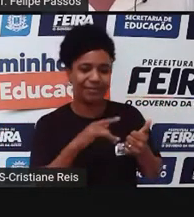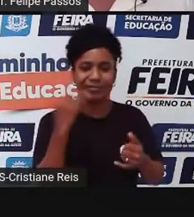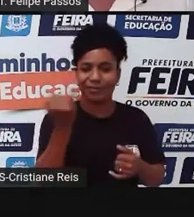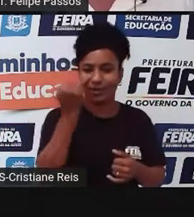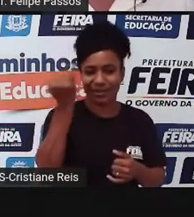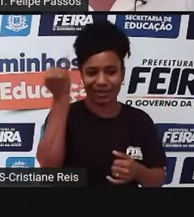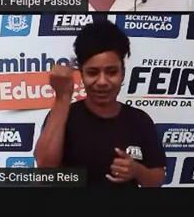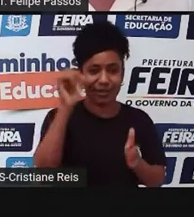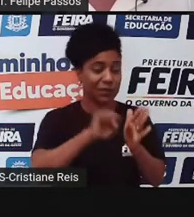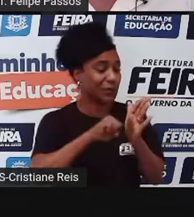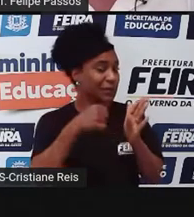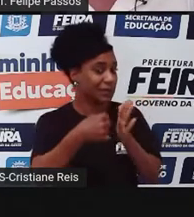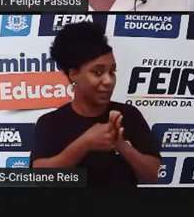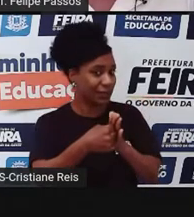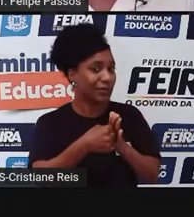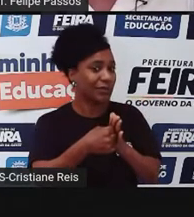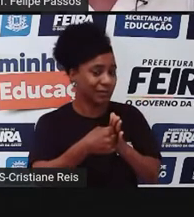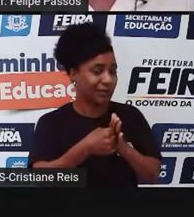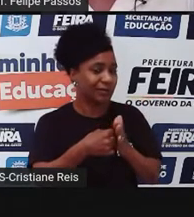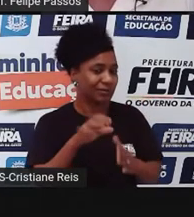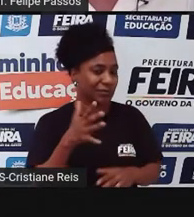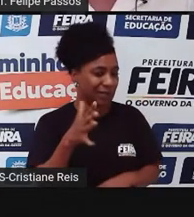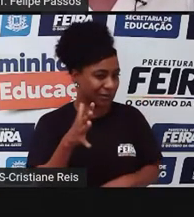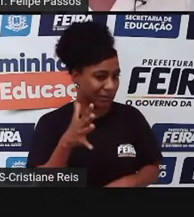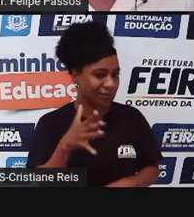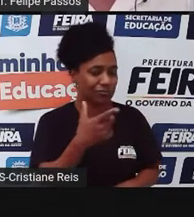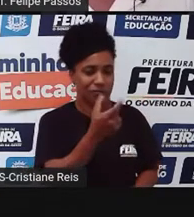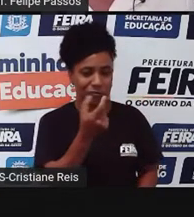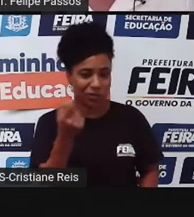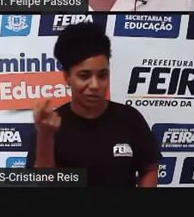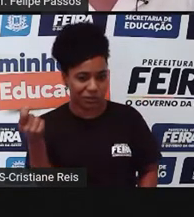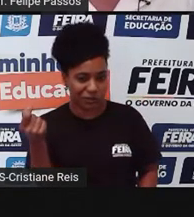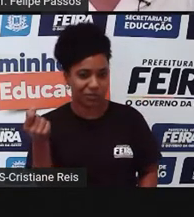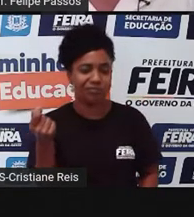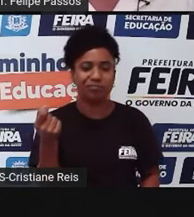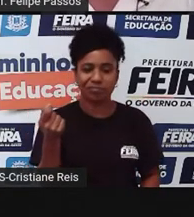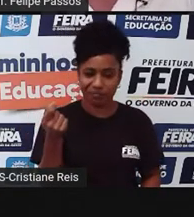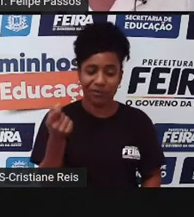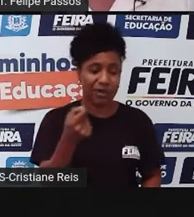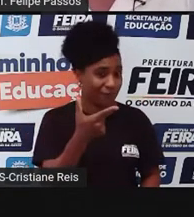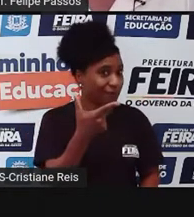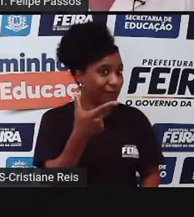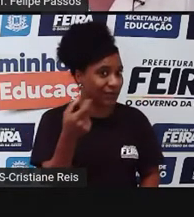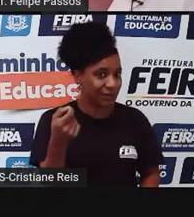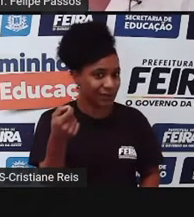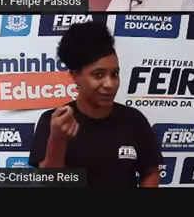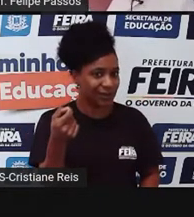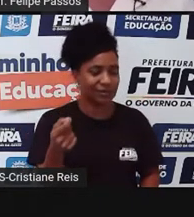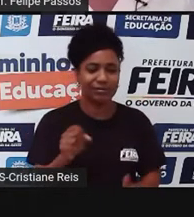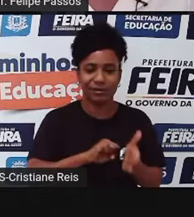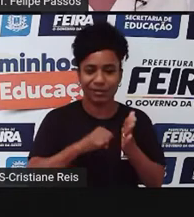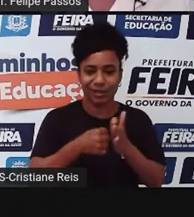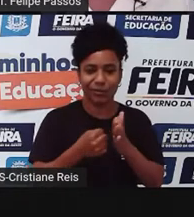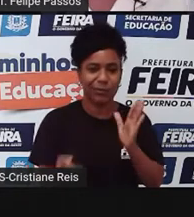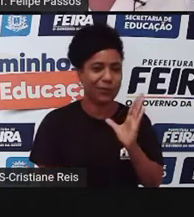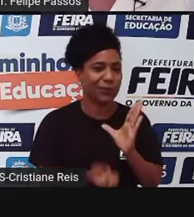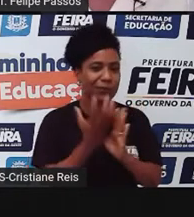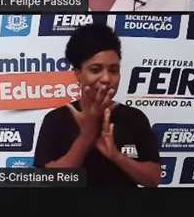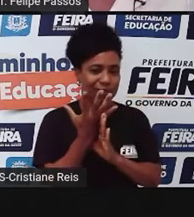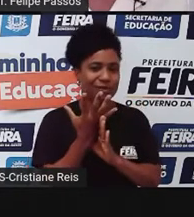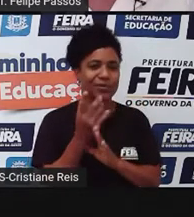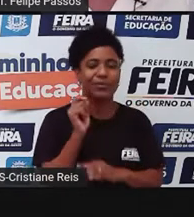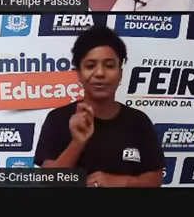século XX, meados para o final do século XX, surge um fenômeno mundial,